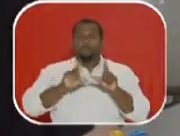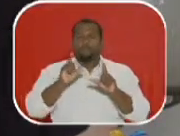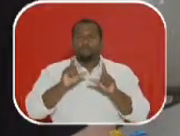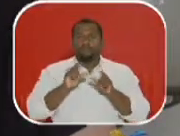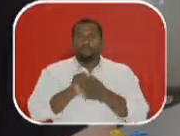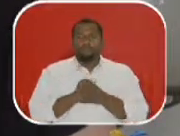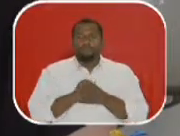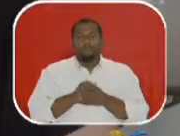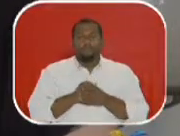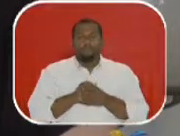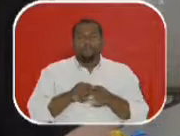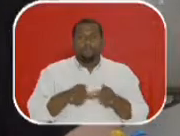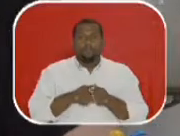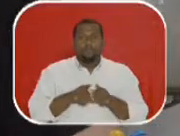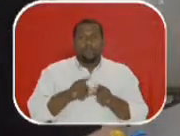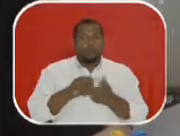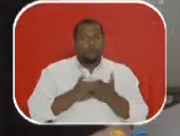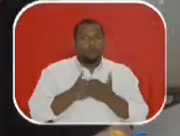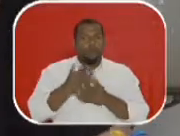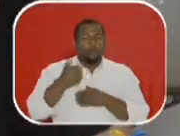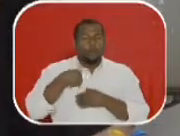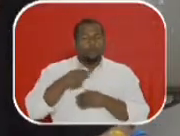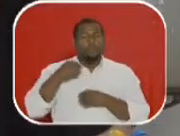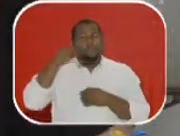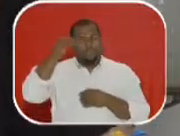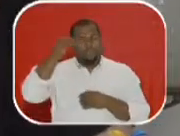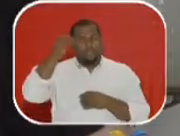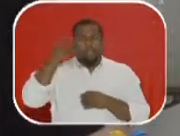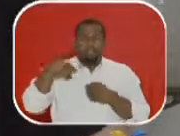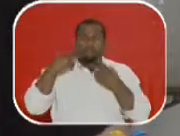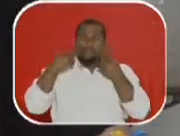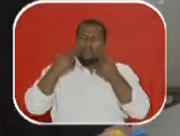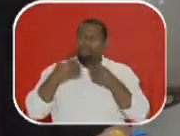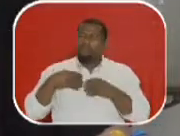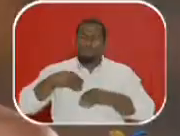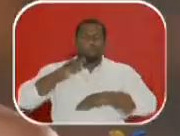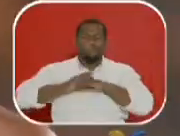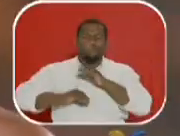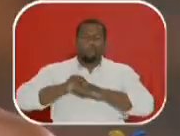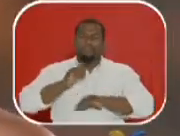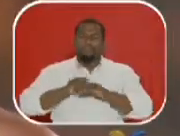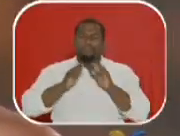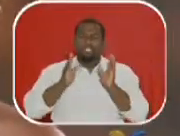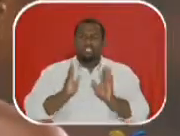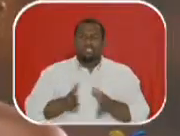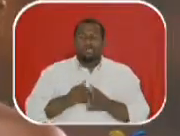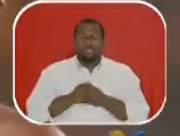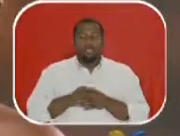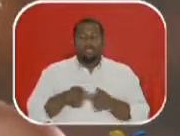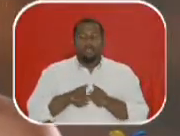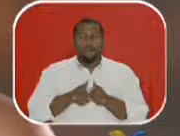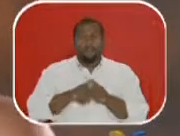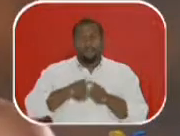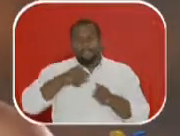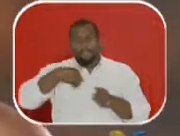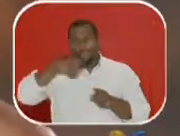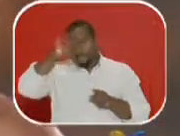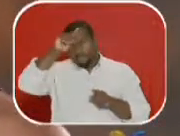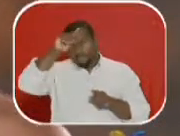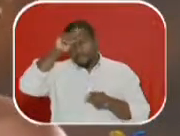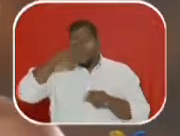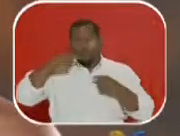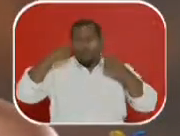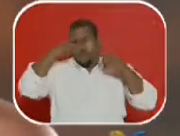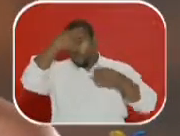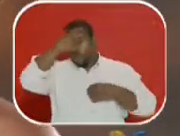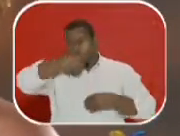televisão e a farta experiência de teatro que eles traziam. O improviso, o corpo cênico,